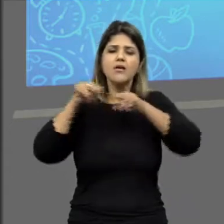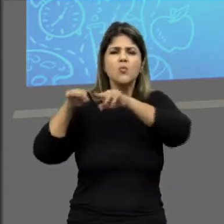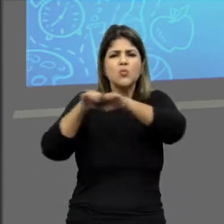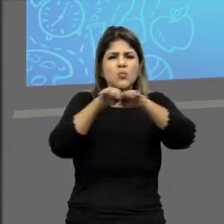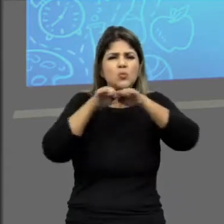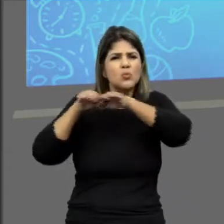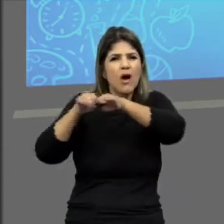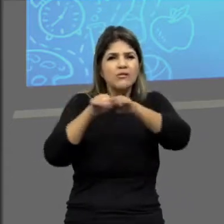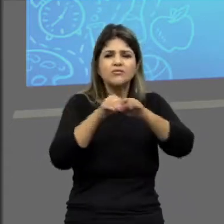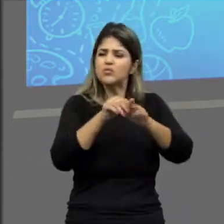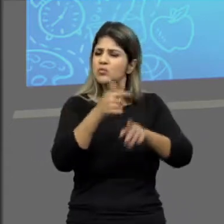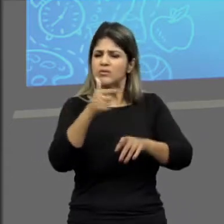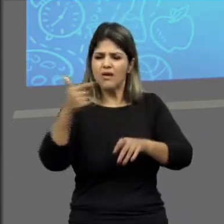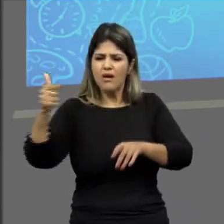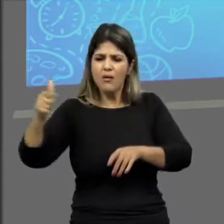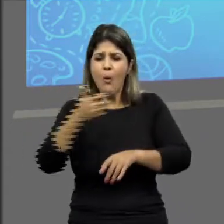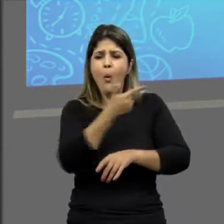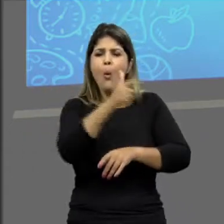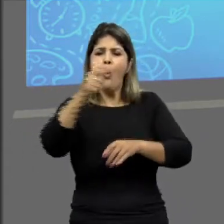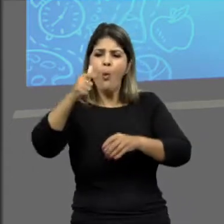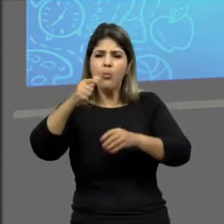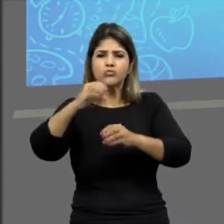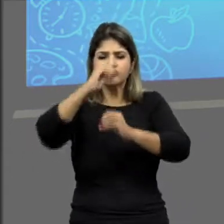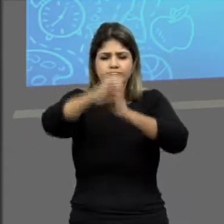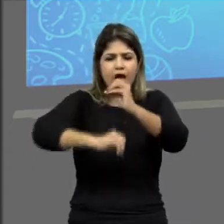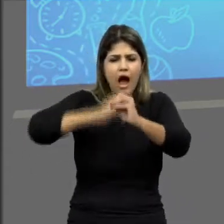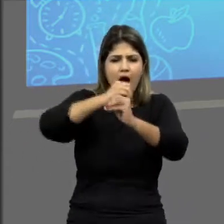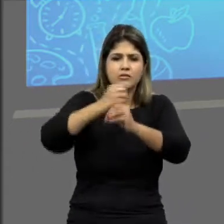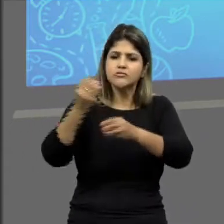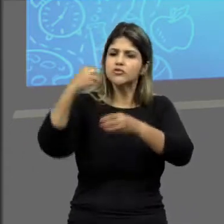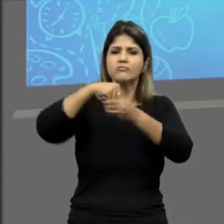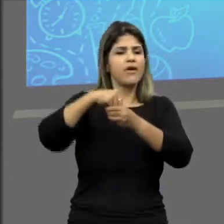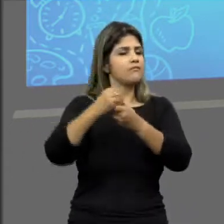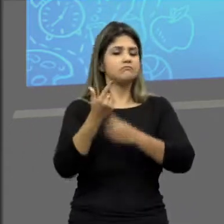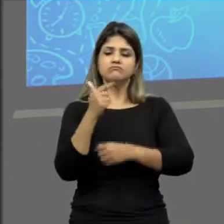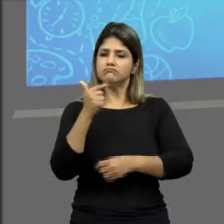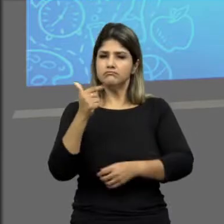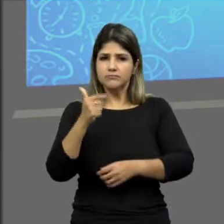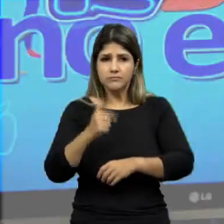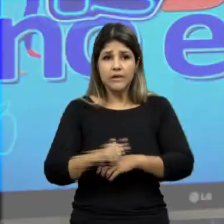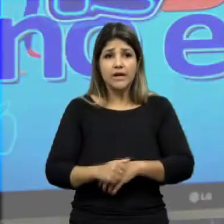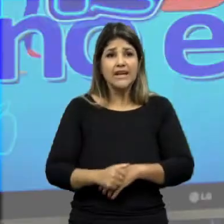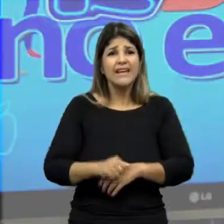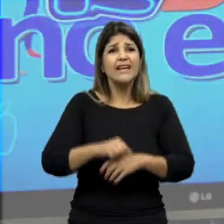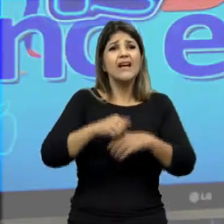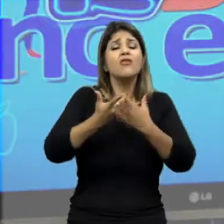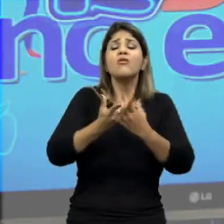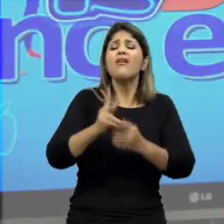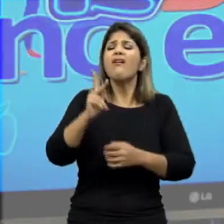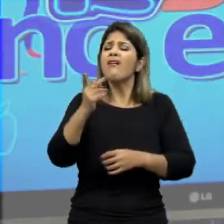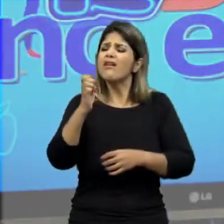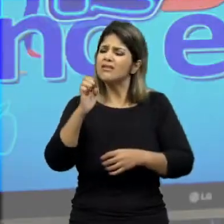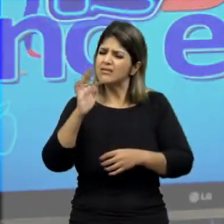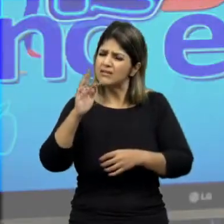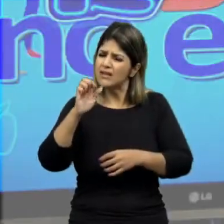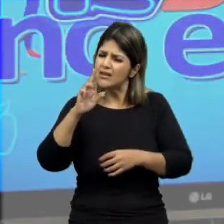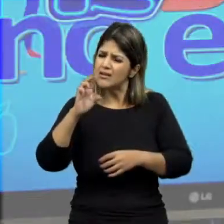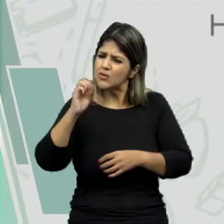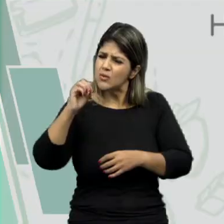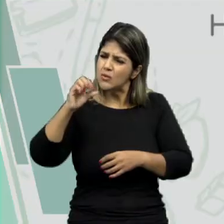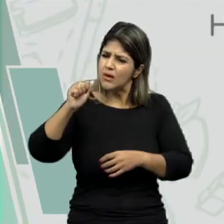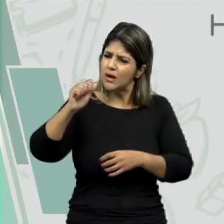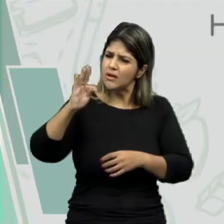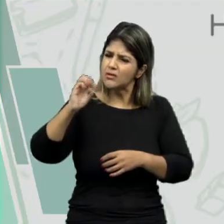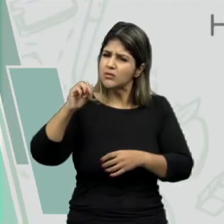homogênea. Ela não apresenta um heteroátomo interrompendo a ligação entre carbonos. Aí você fala, professor, o que é um heteroátomo?